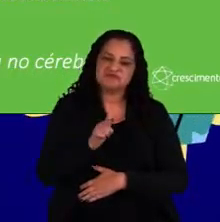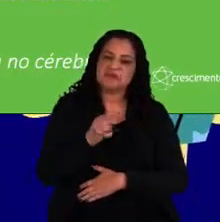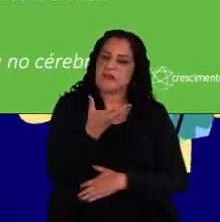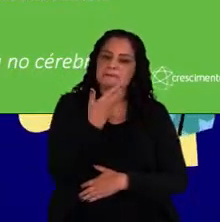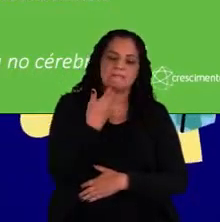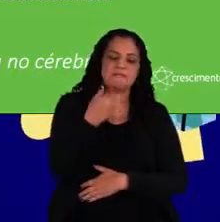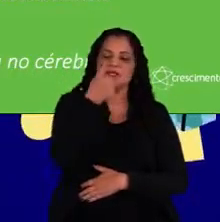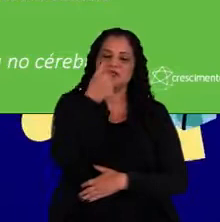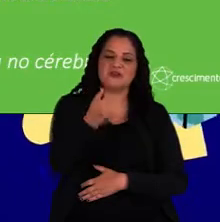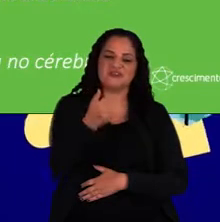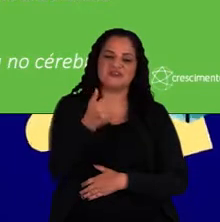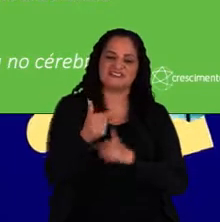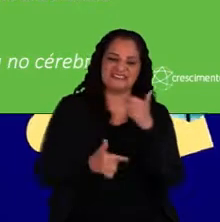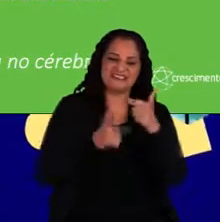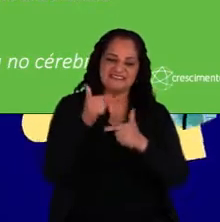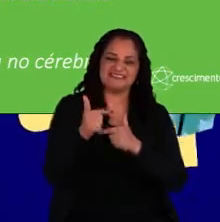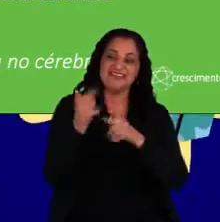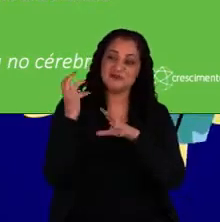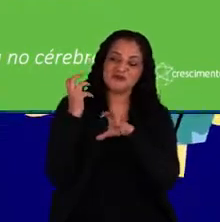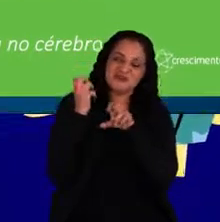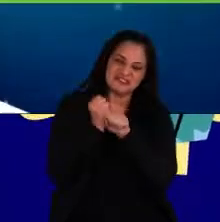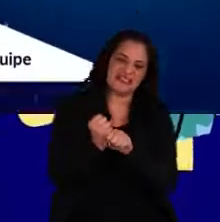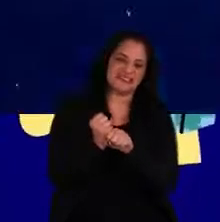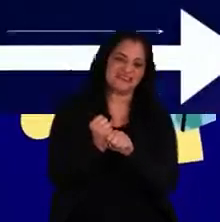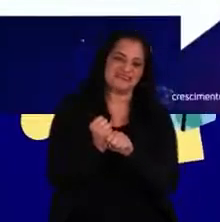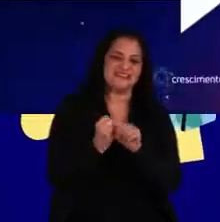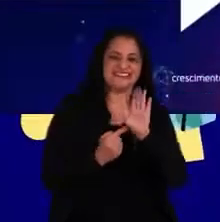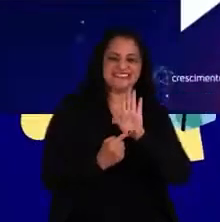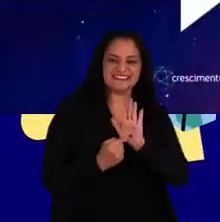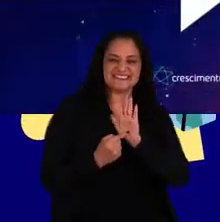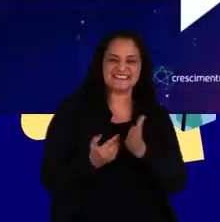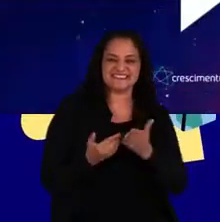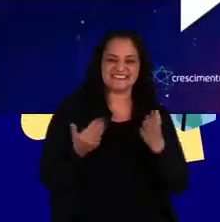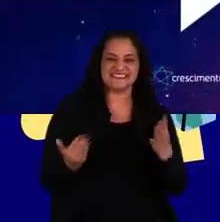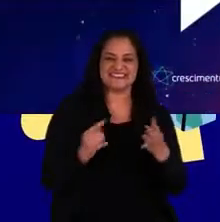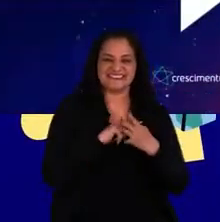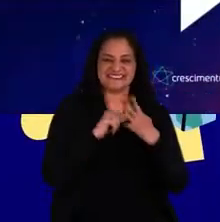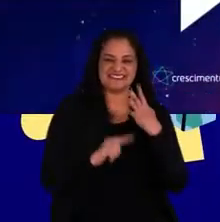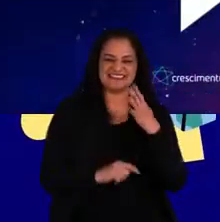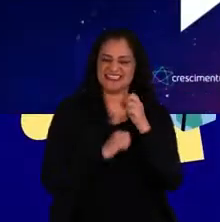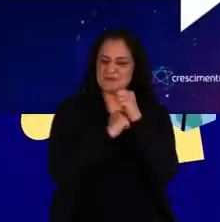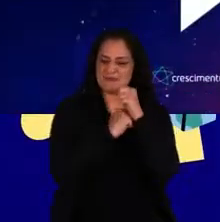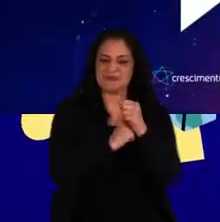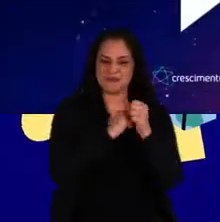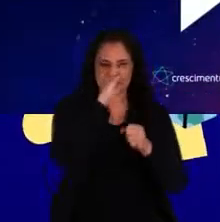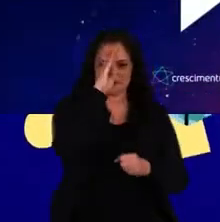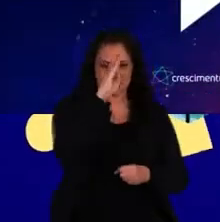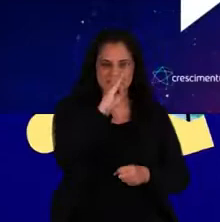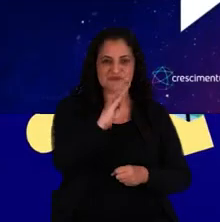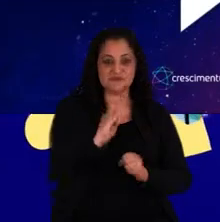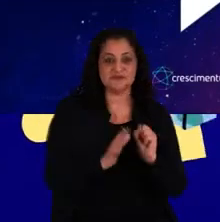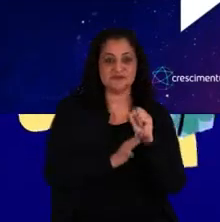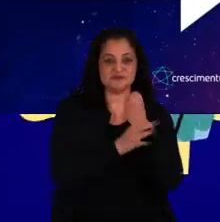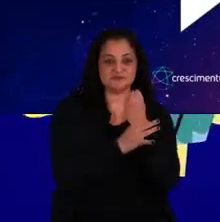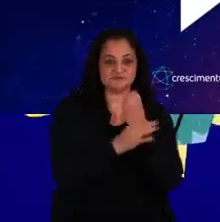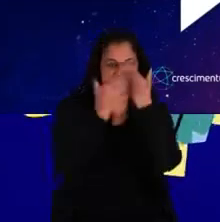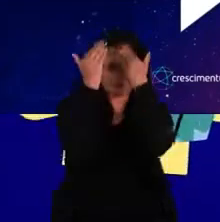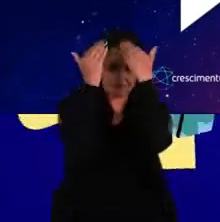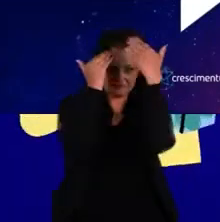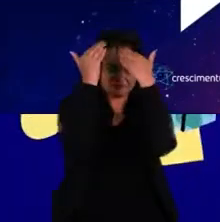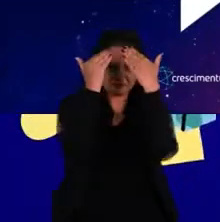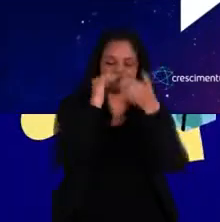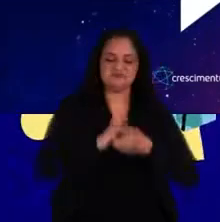as melhores entregas. E aí eu apresento para vocês quatro pilares fundamentais à segurança